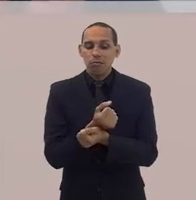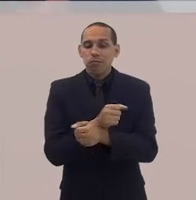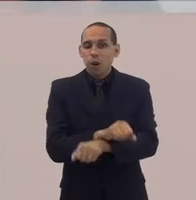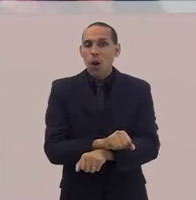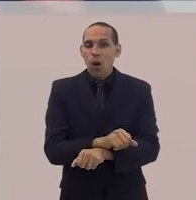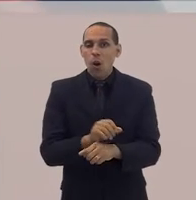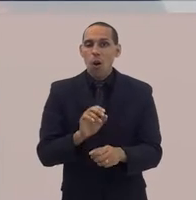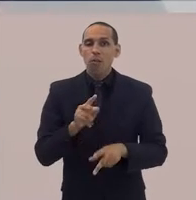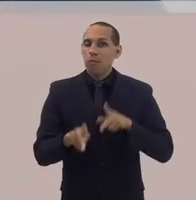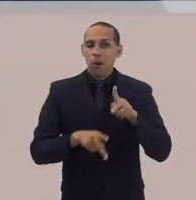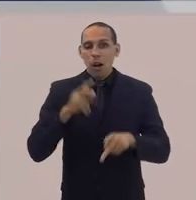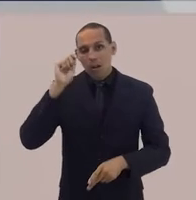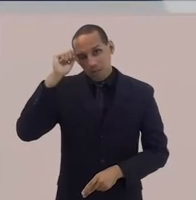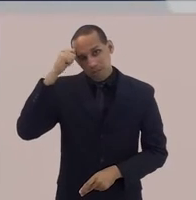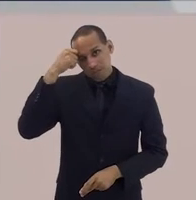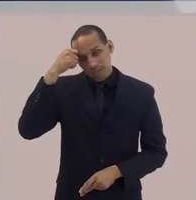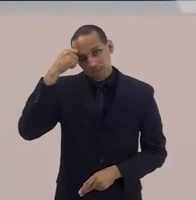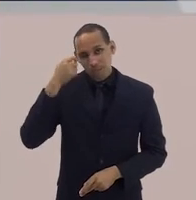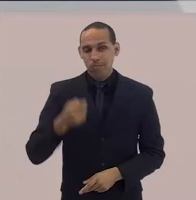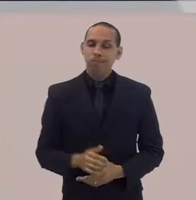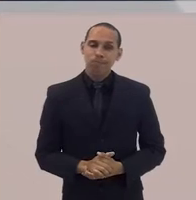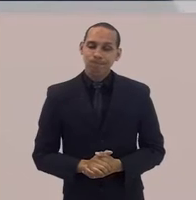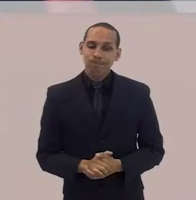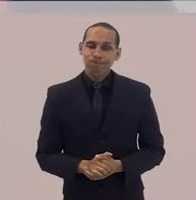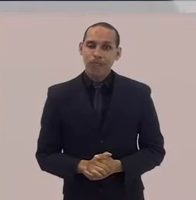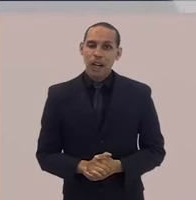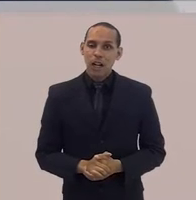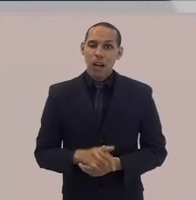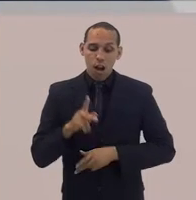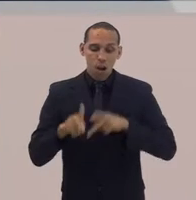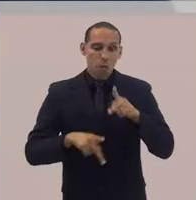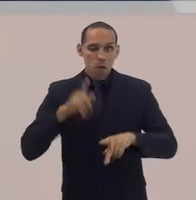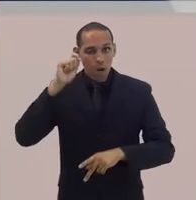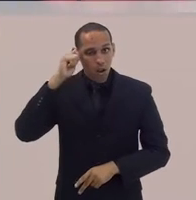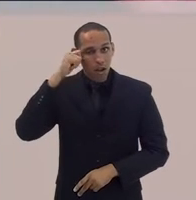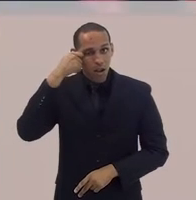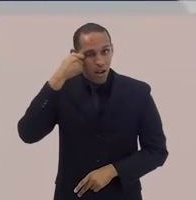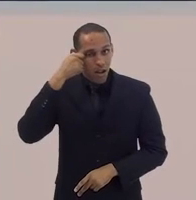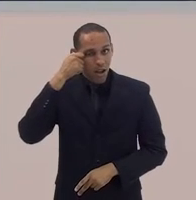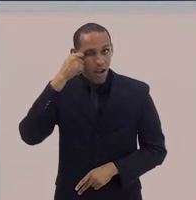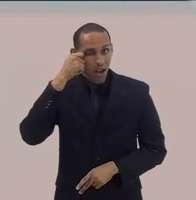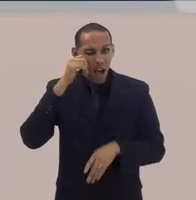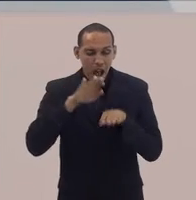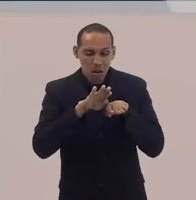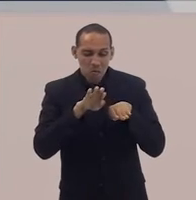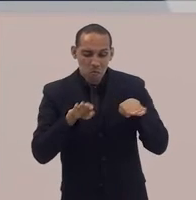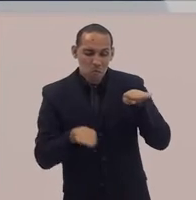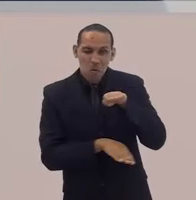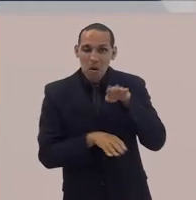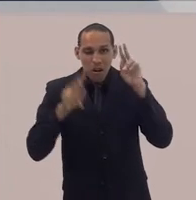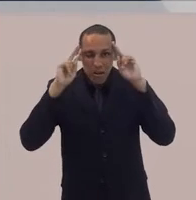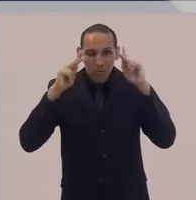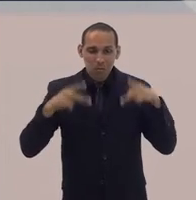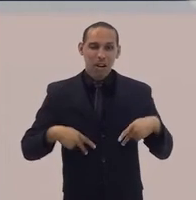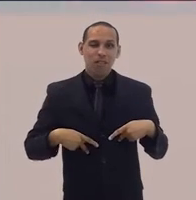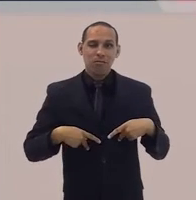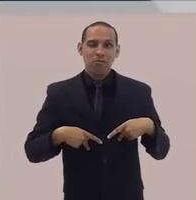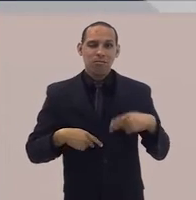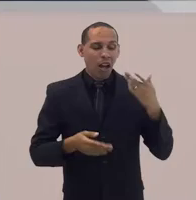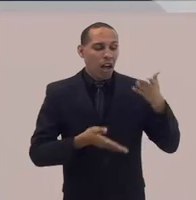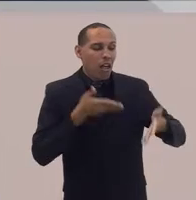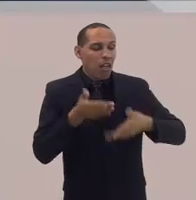Olha, dentro dessa lógica, o povo negro era subhumanizado, tratado como